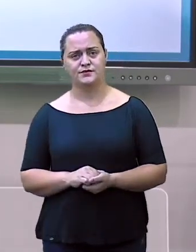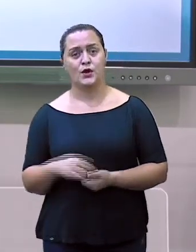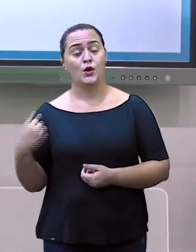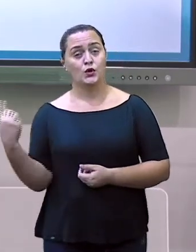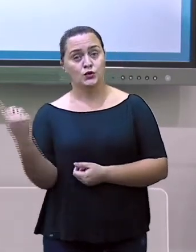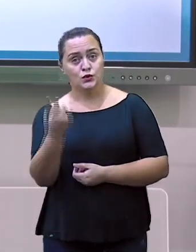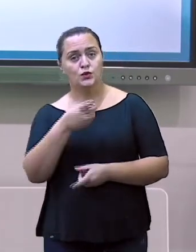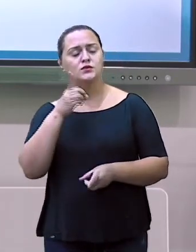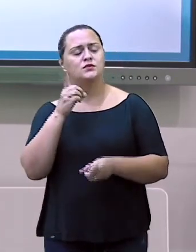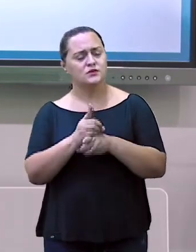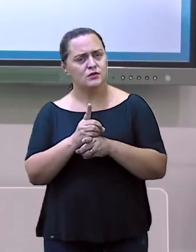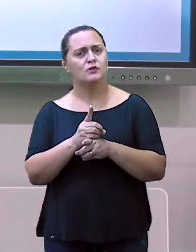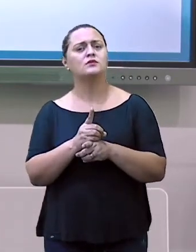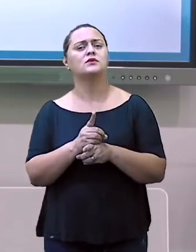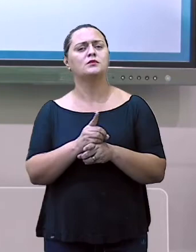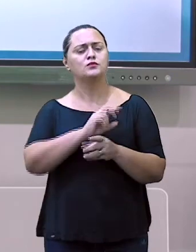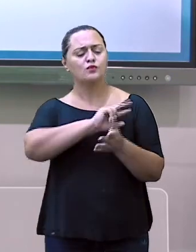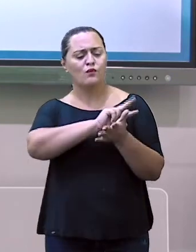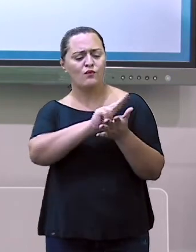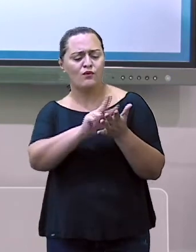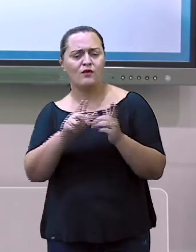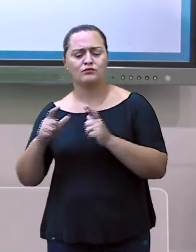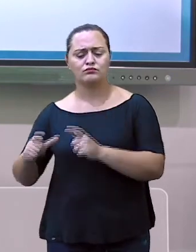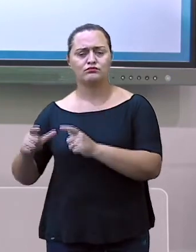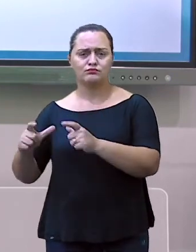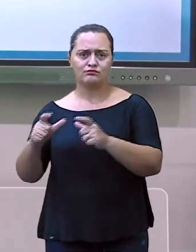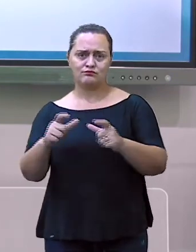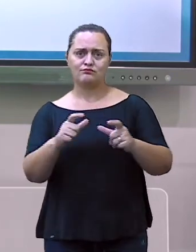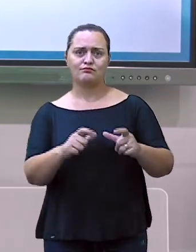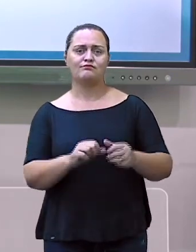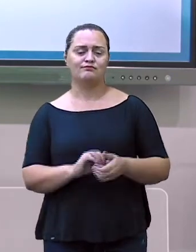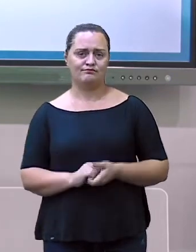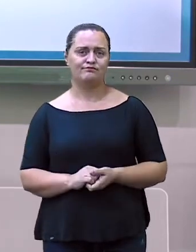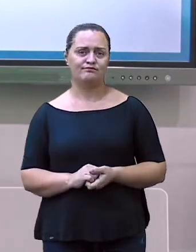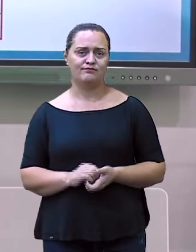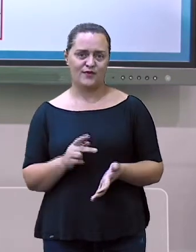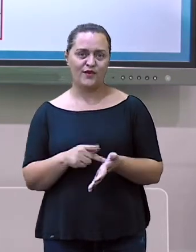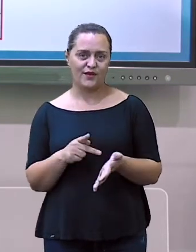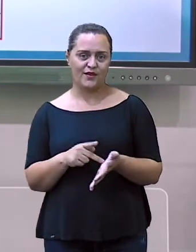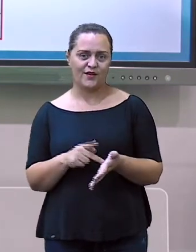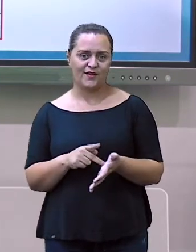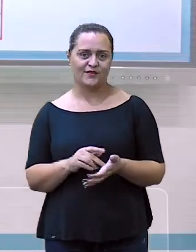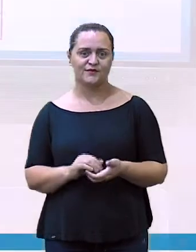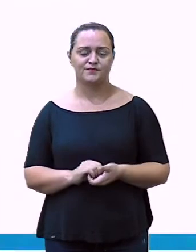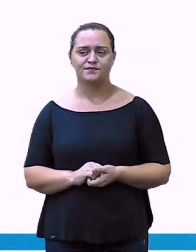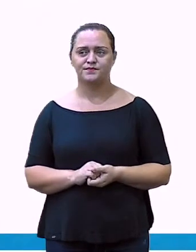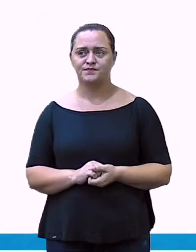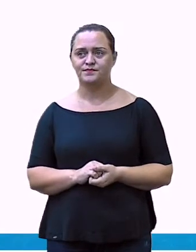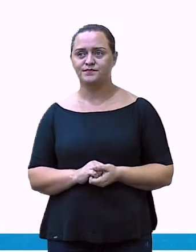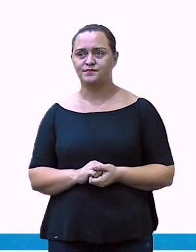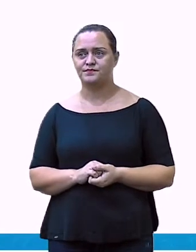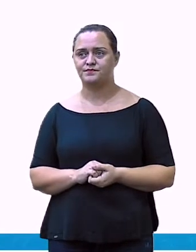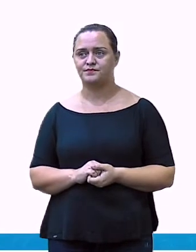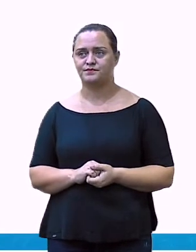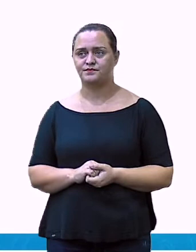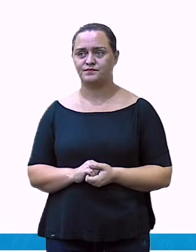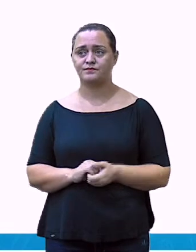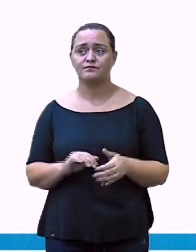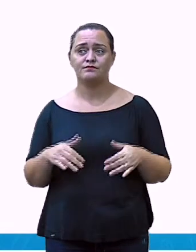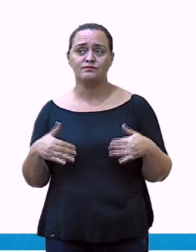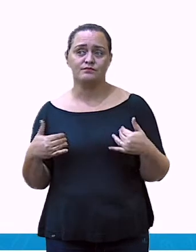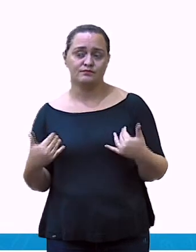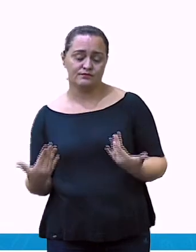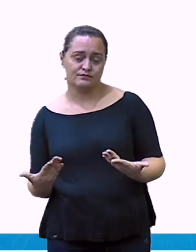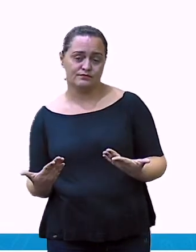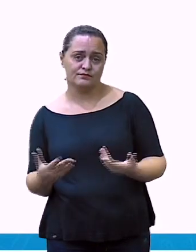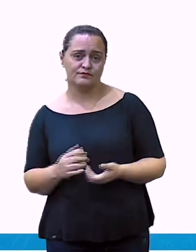moradias mais populares da nossa cidade. Ok? Mas, será que todas